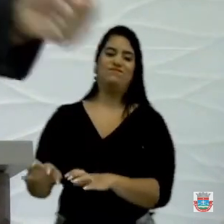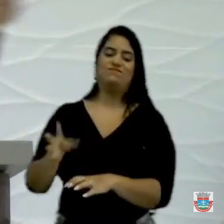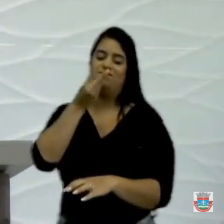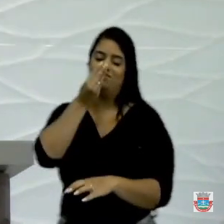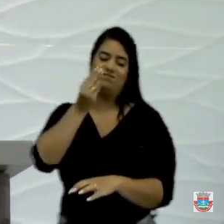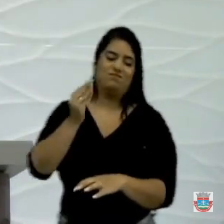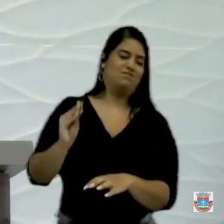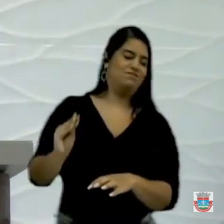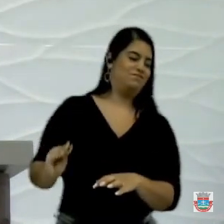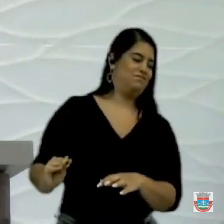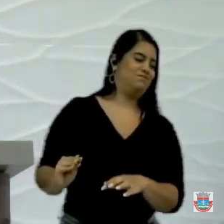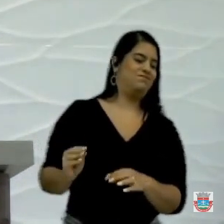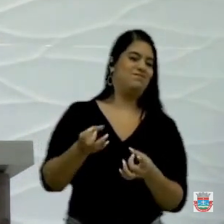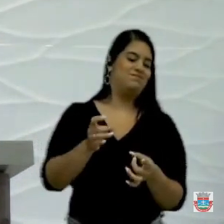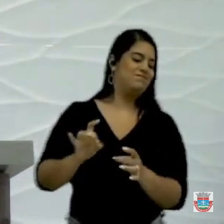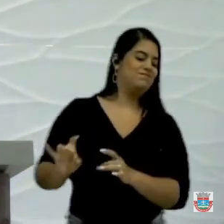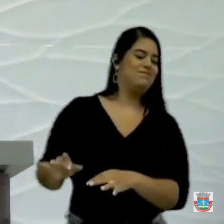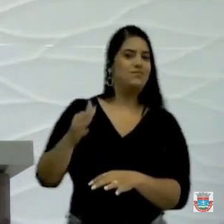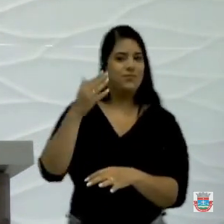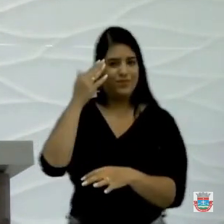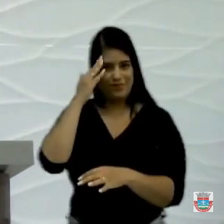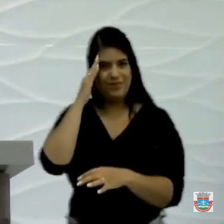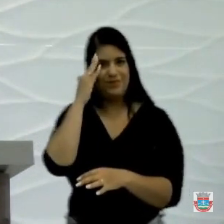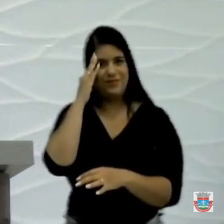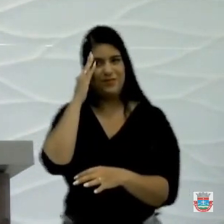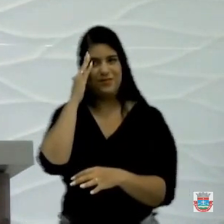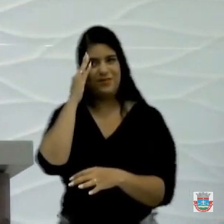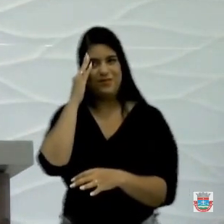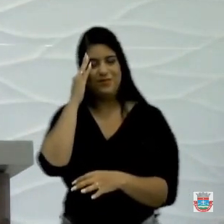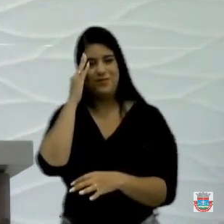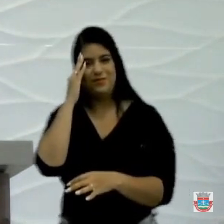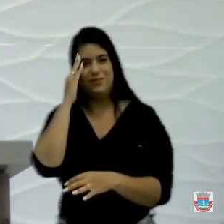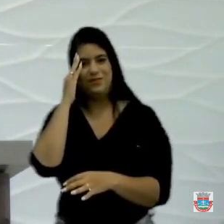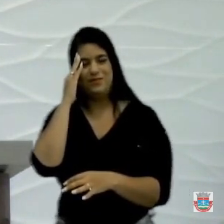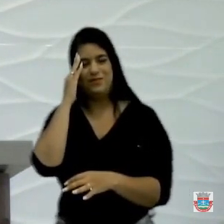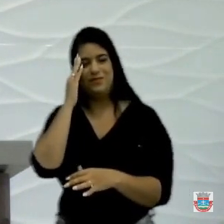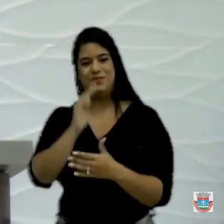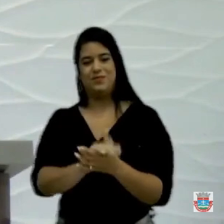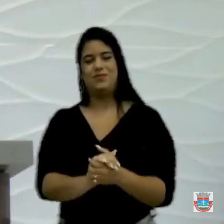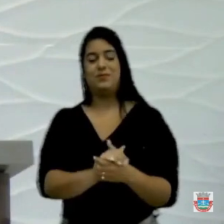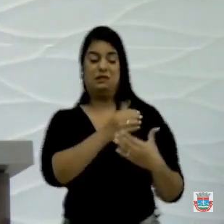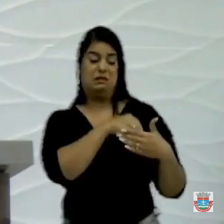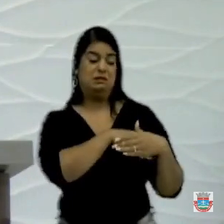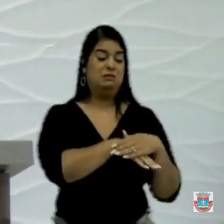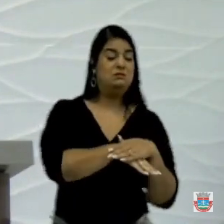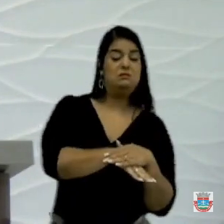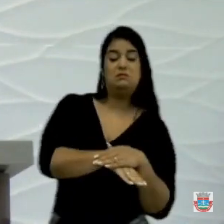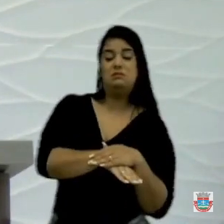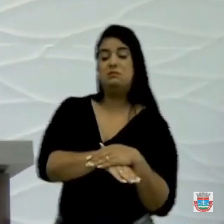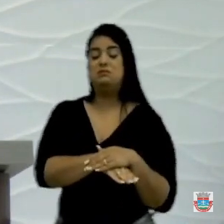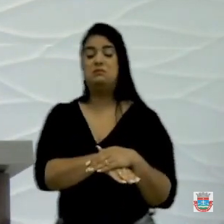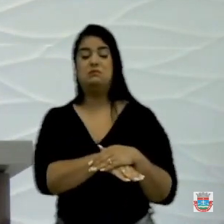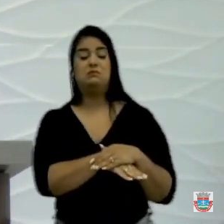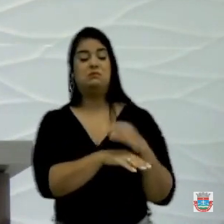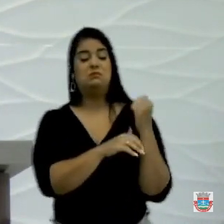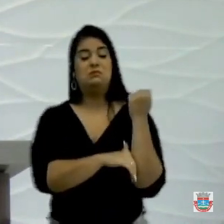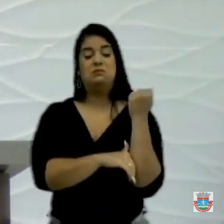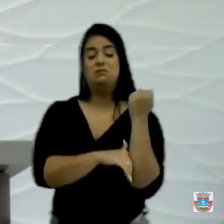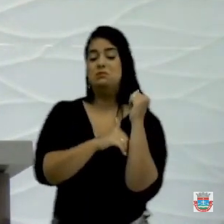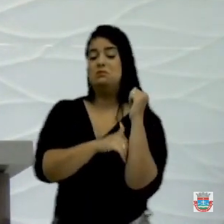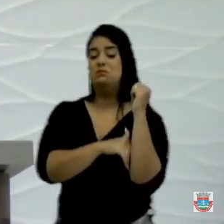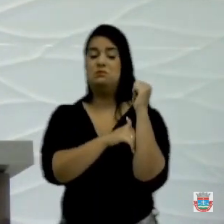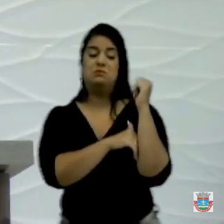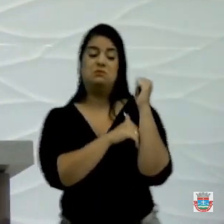na casa dele, ele diz que ele não está. Ele se esconde da população. Então, esse ano é ano da pessoa fazer análise,